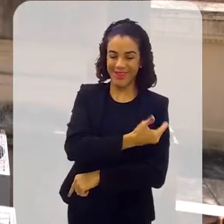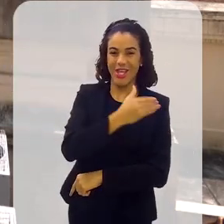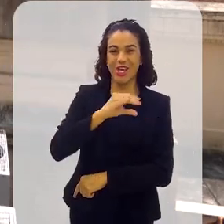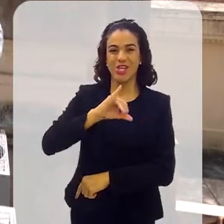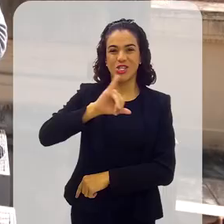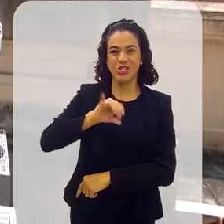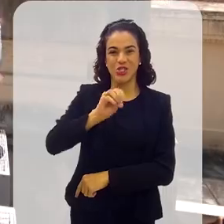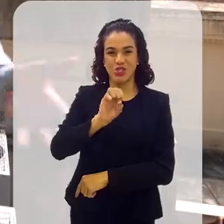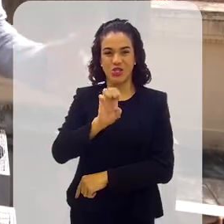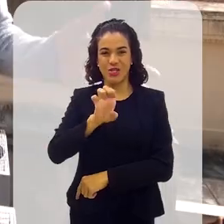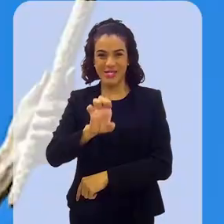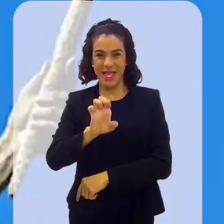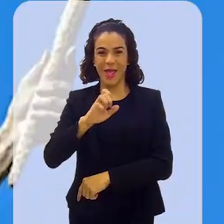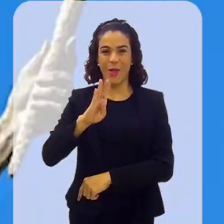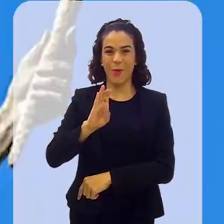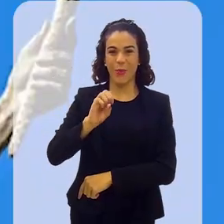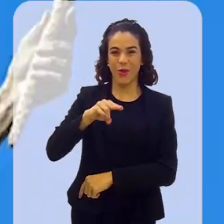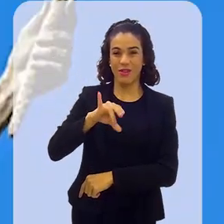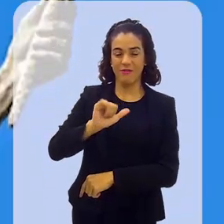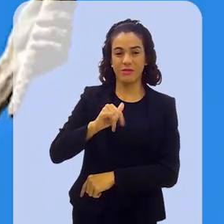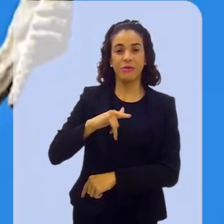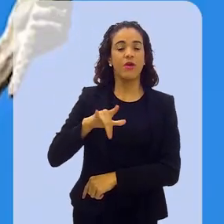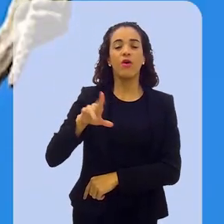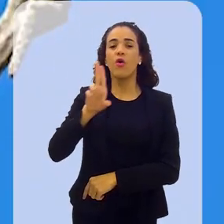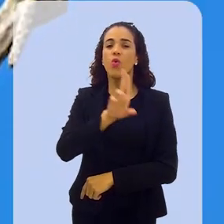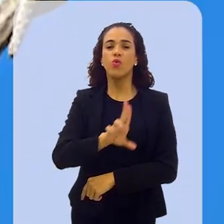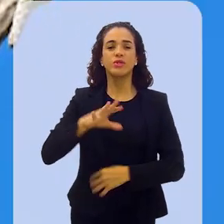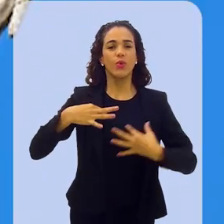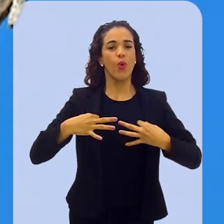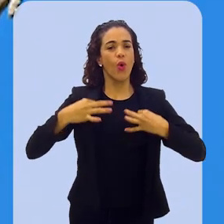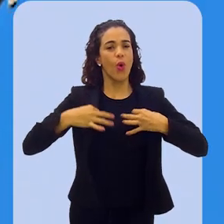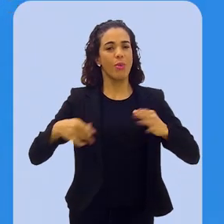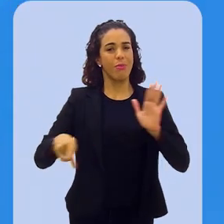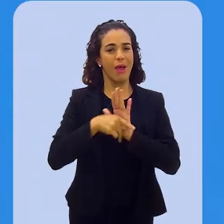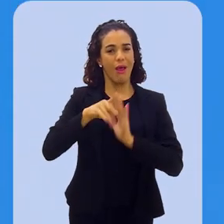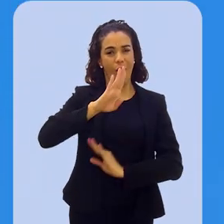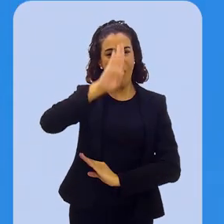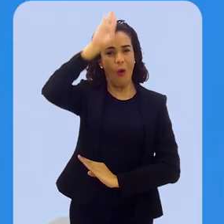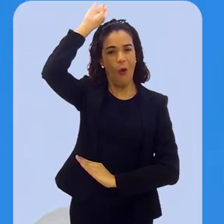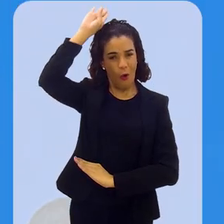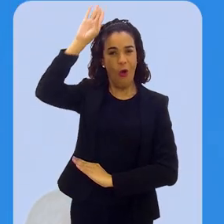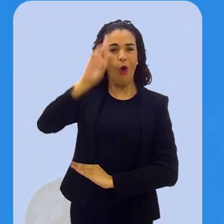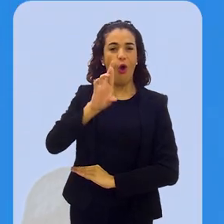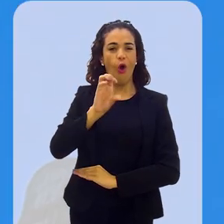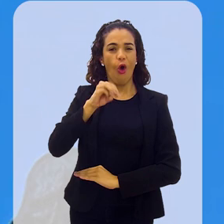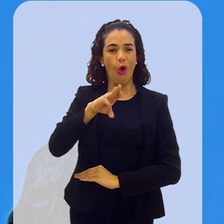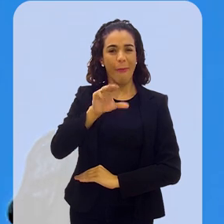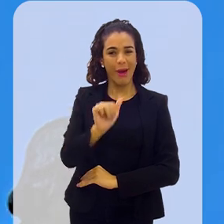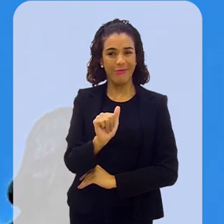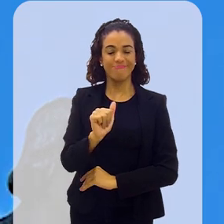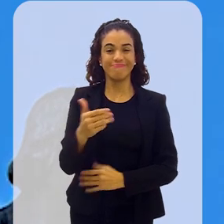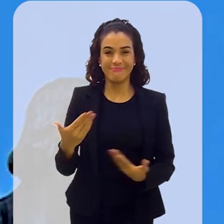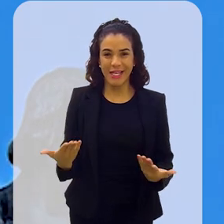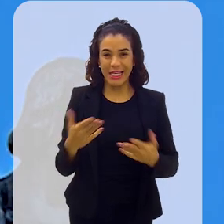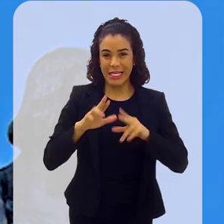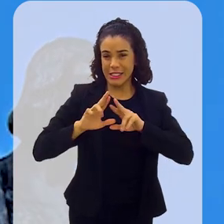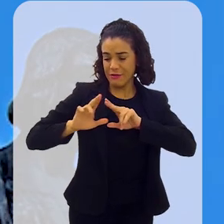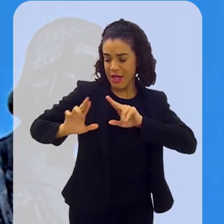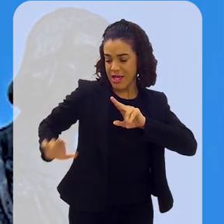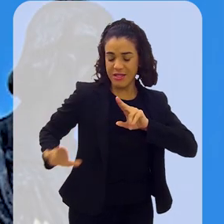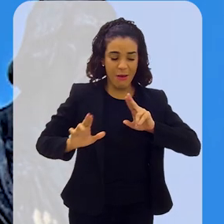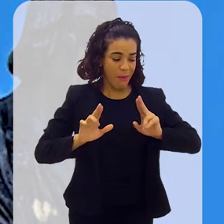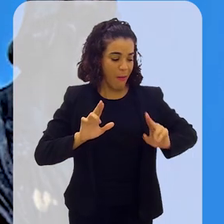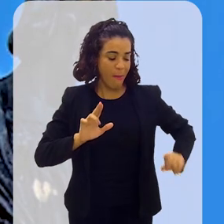Bonifácio, o patriarca da Independência, vestido como um senador romano. E, ao redor do imperador e do patriarca da Independência,